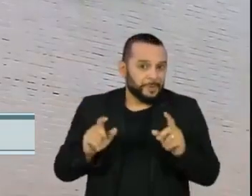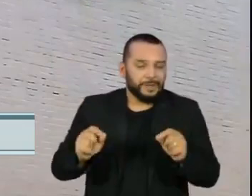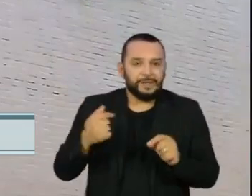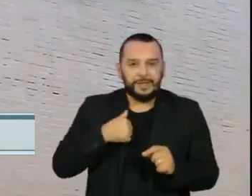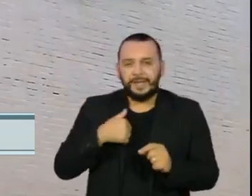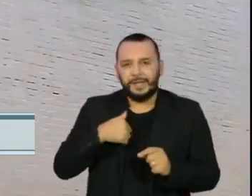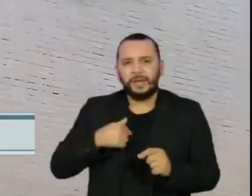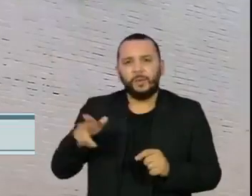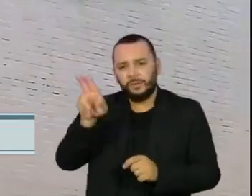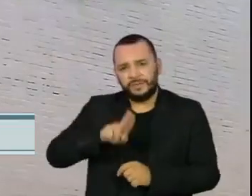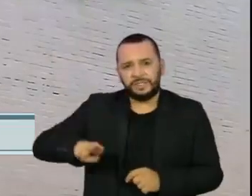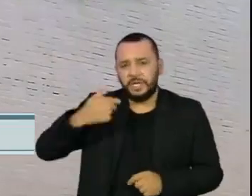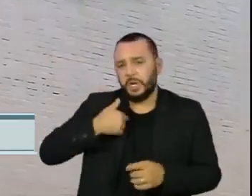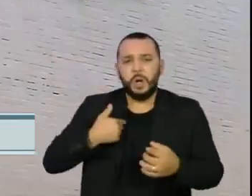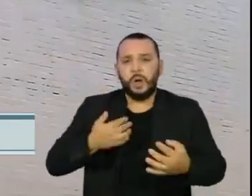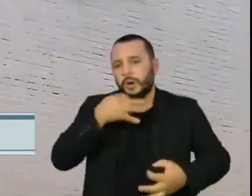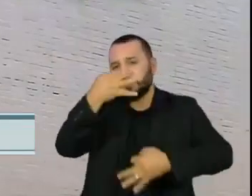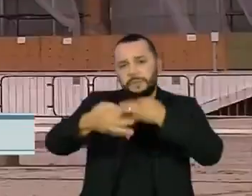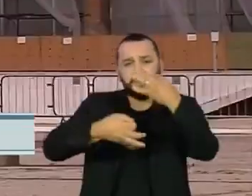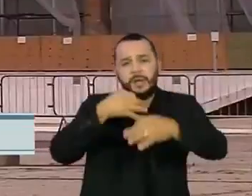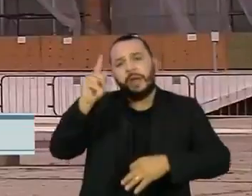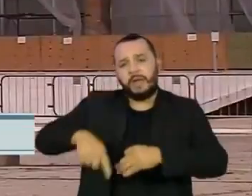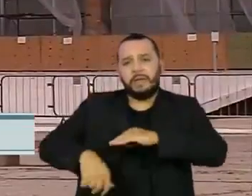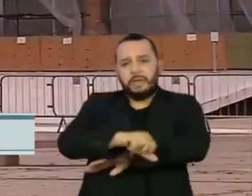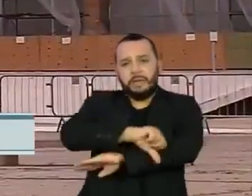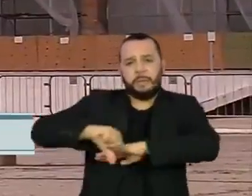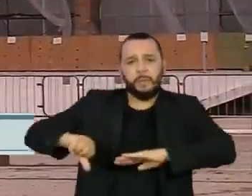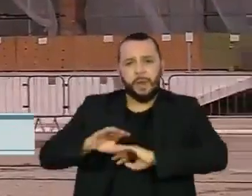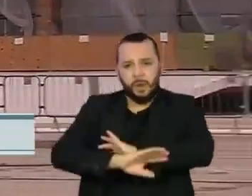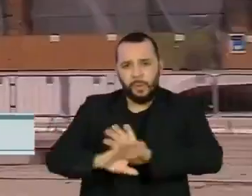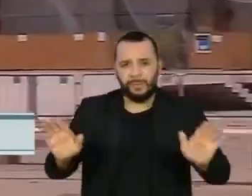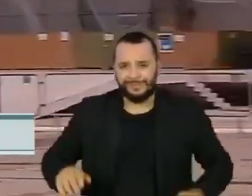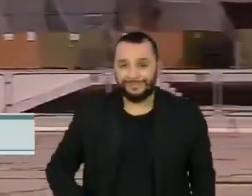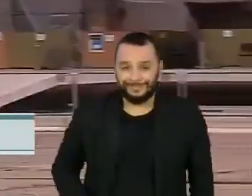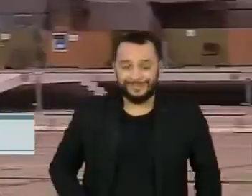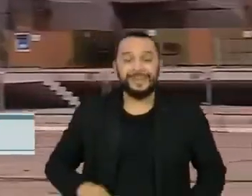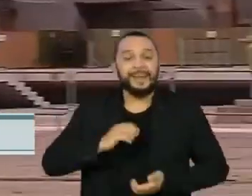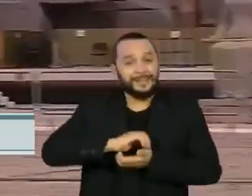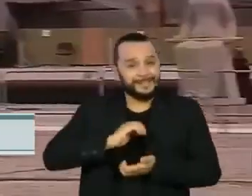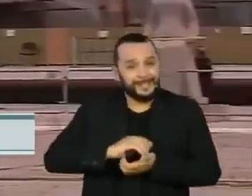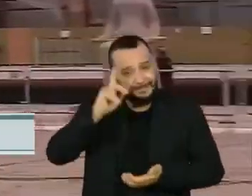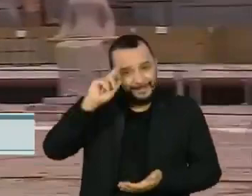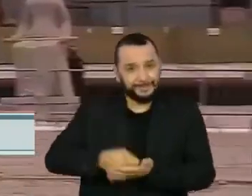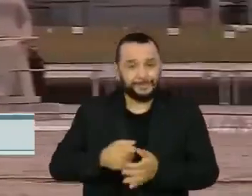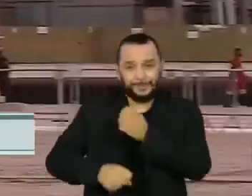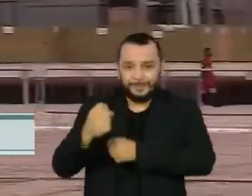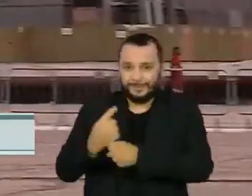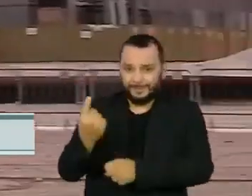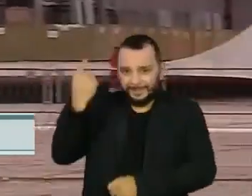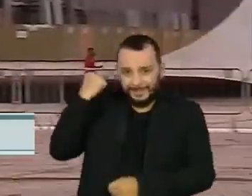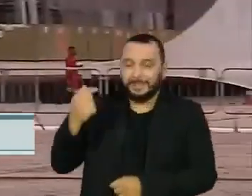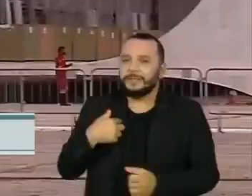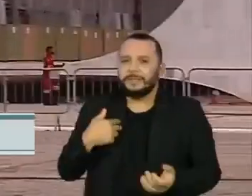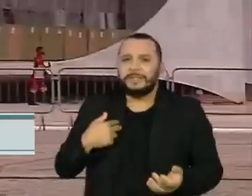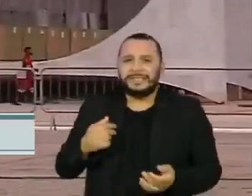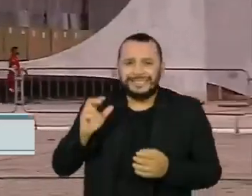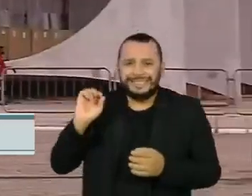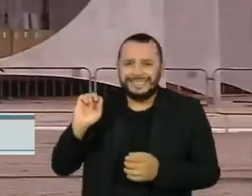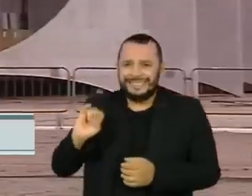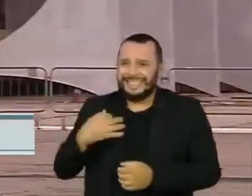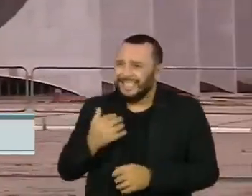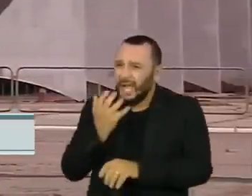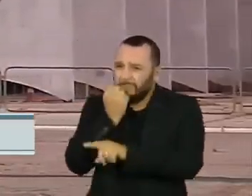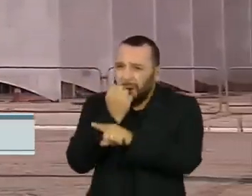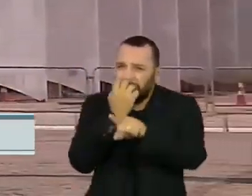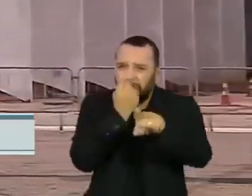em ambiente universitário seriam uma imoralidade. O Supremo Tribunal Federal já havia decidido no ano passado que qualquer limitação à liberdade de